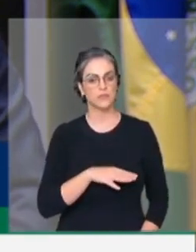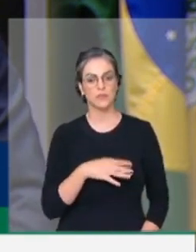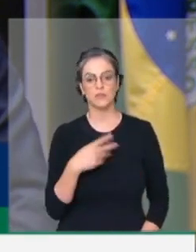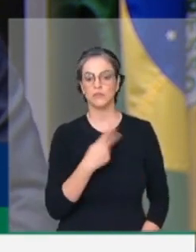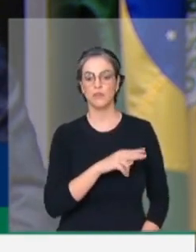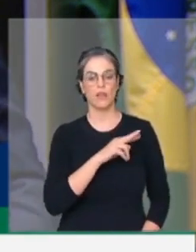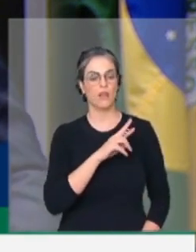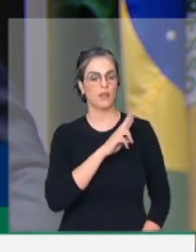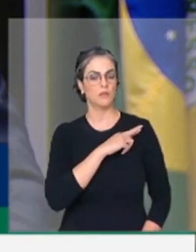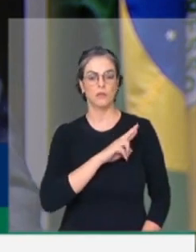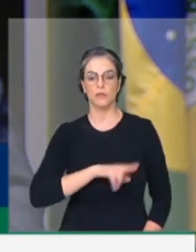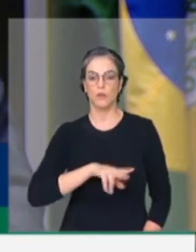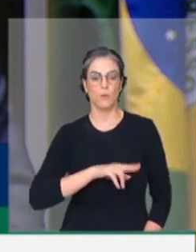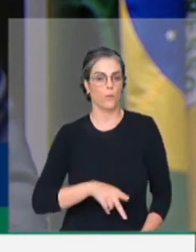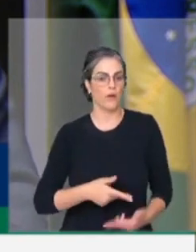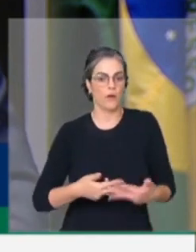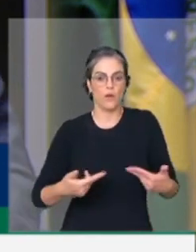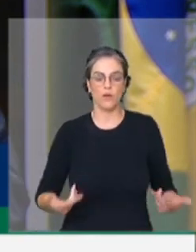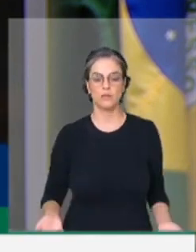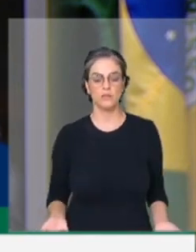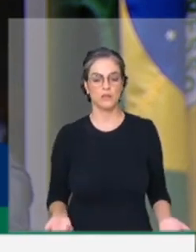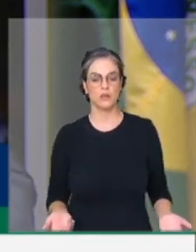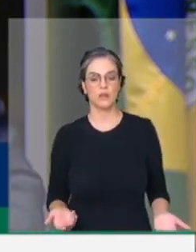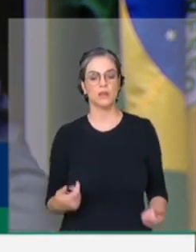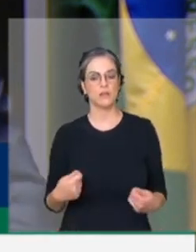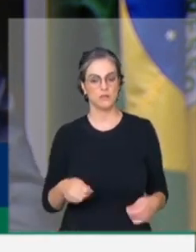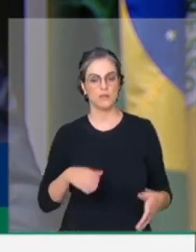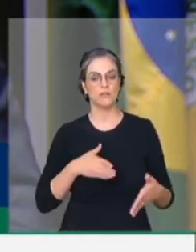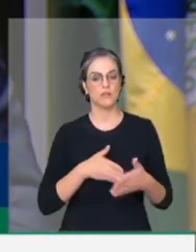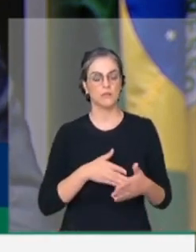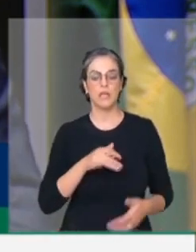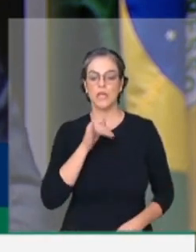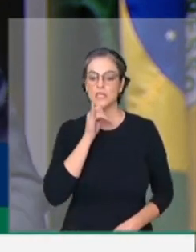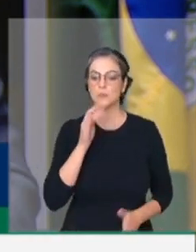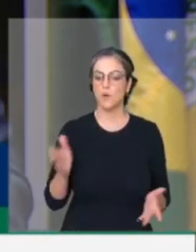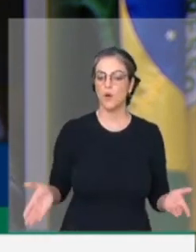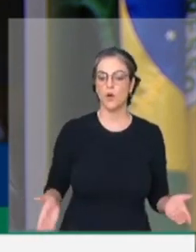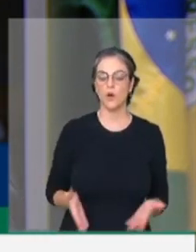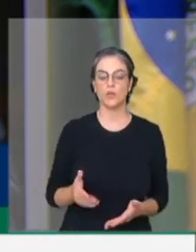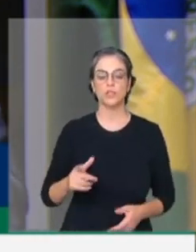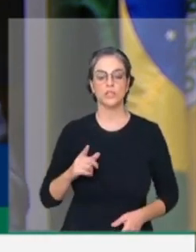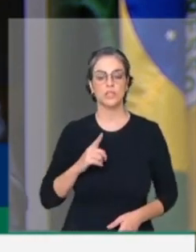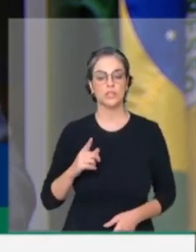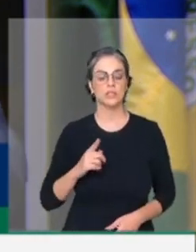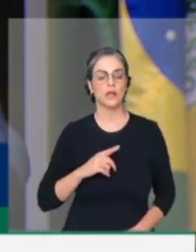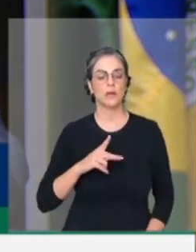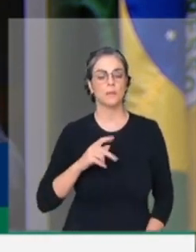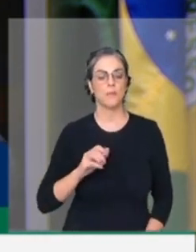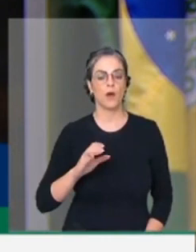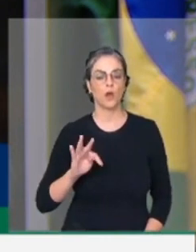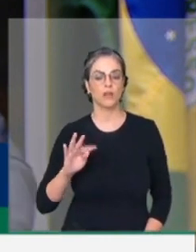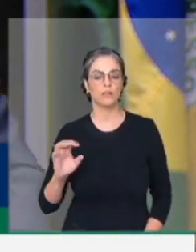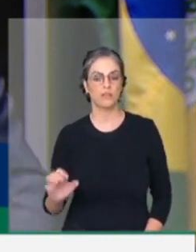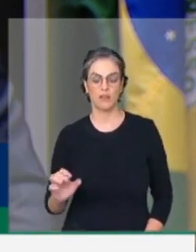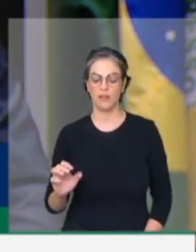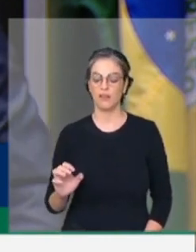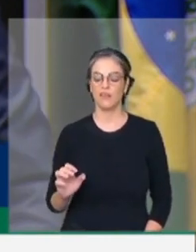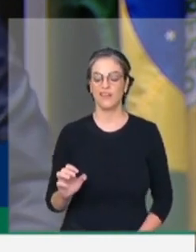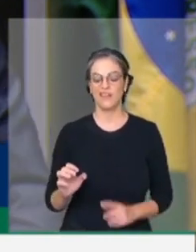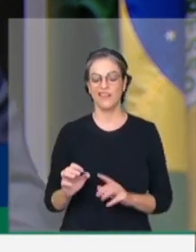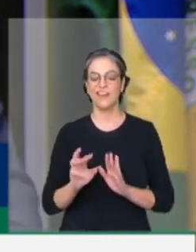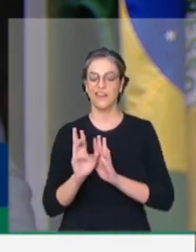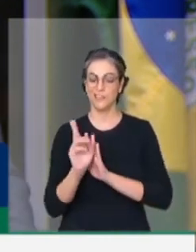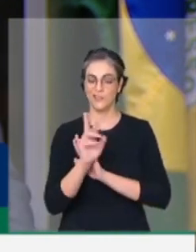competências. Hoje, por exemplo, nós temos um pacote aqui para ser votado, acho que é o pacote anti-usurpação de